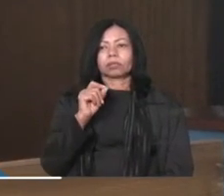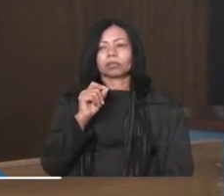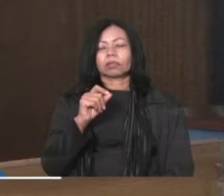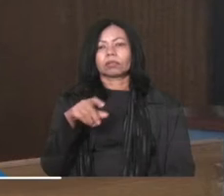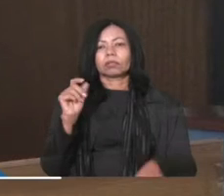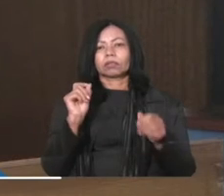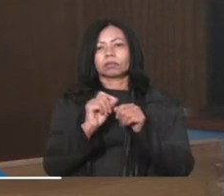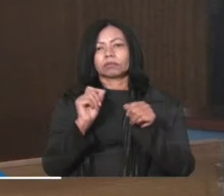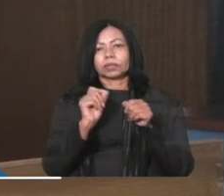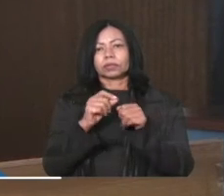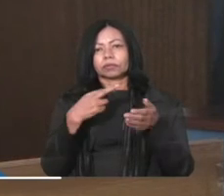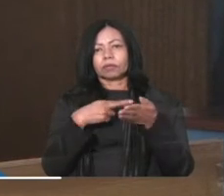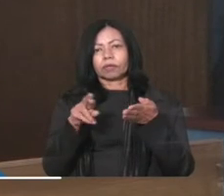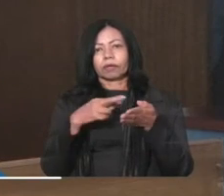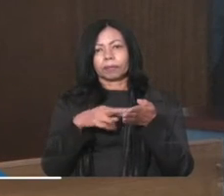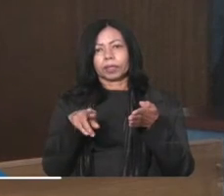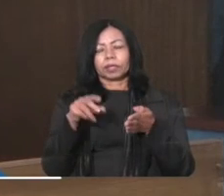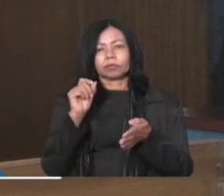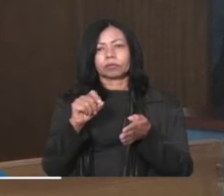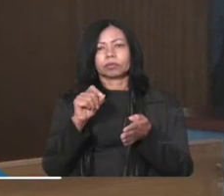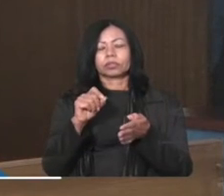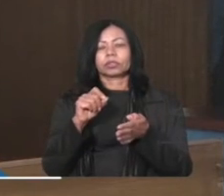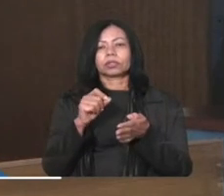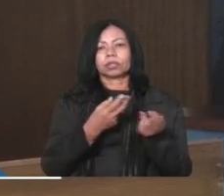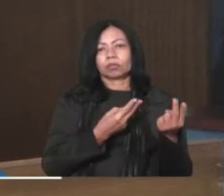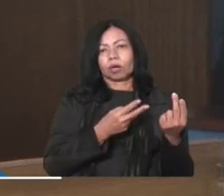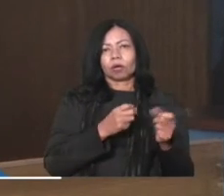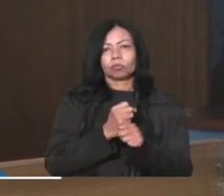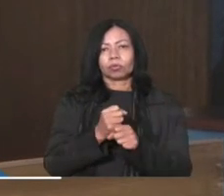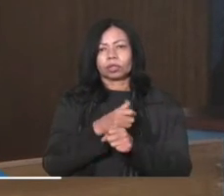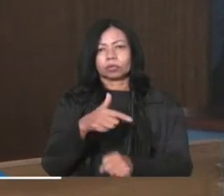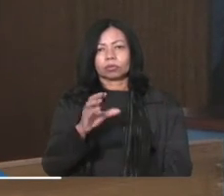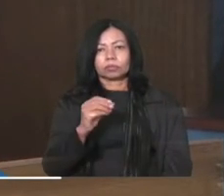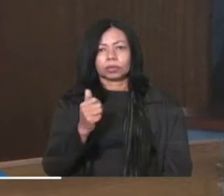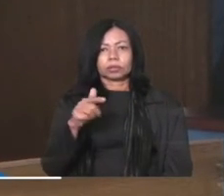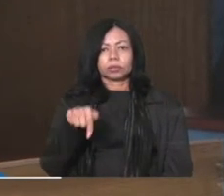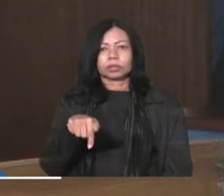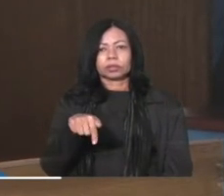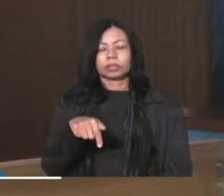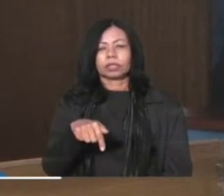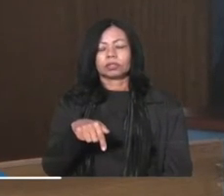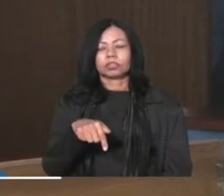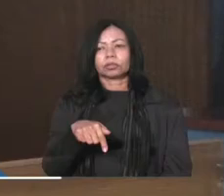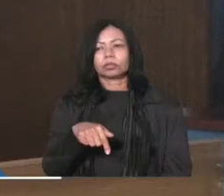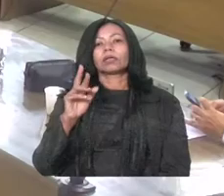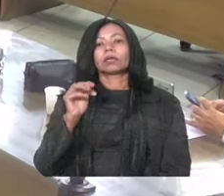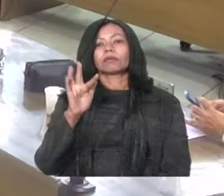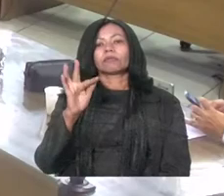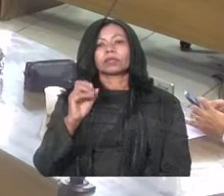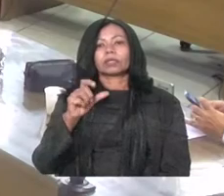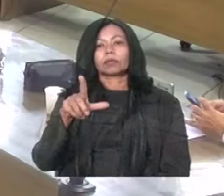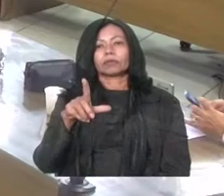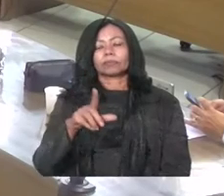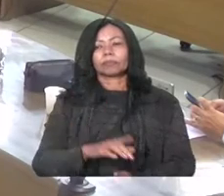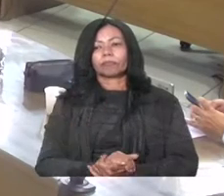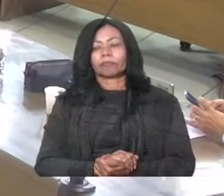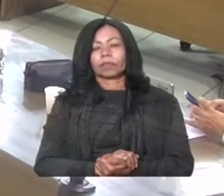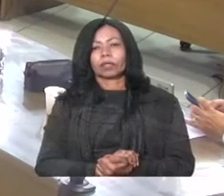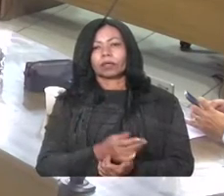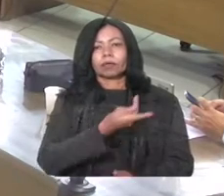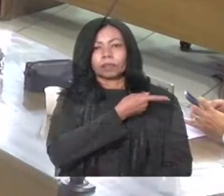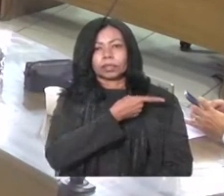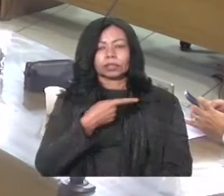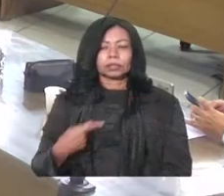aplausos aos alunos do SESI, sobre o parque tecnológico, a suspensão da demolição do Colégio Martinho